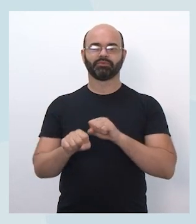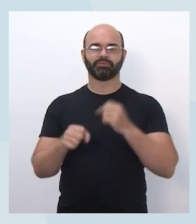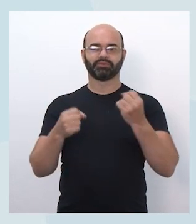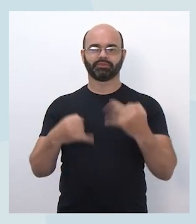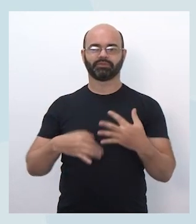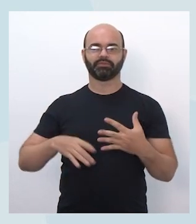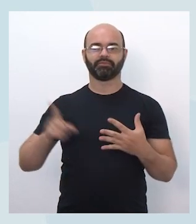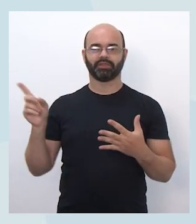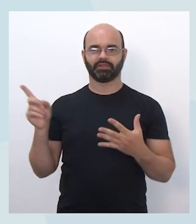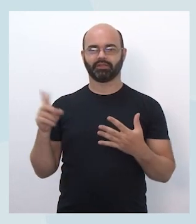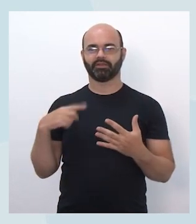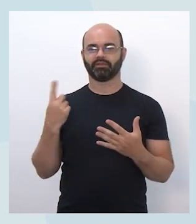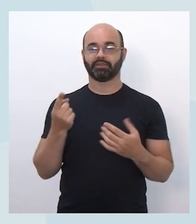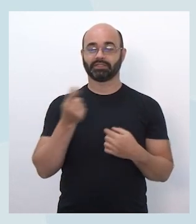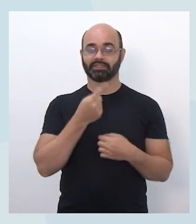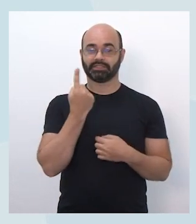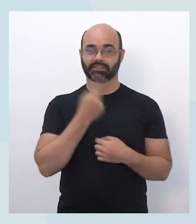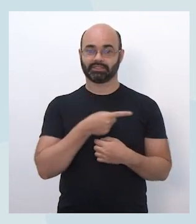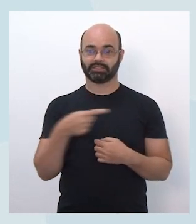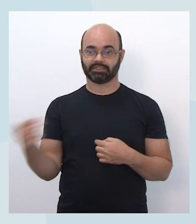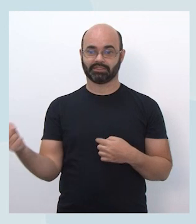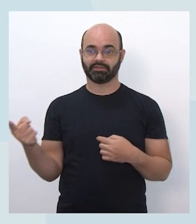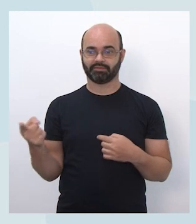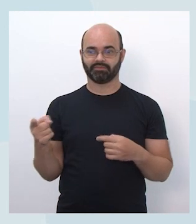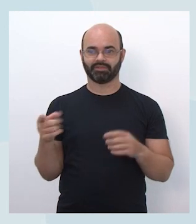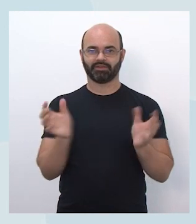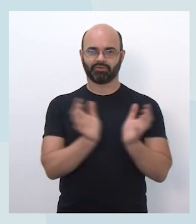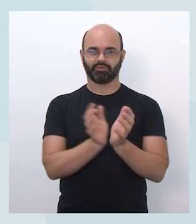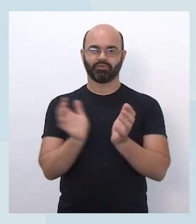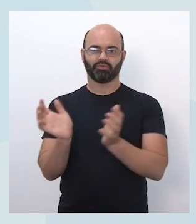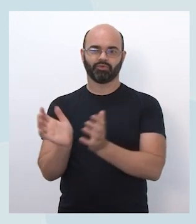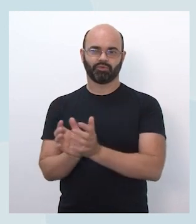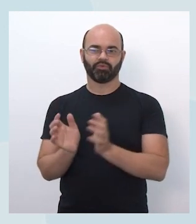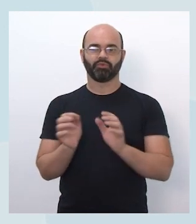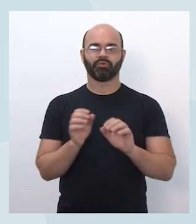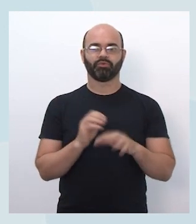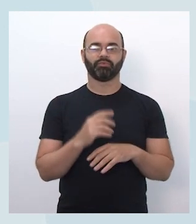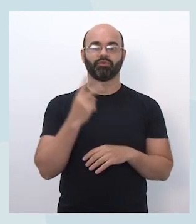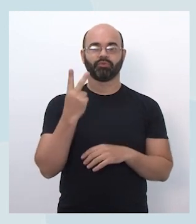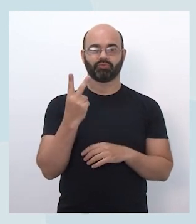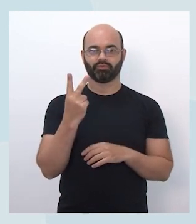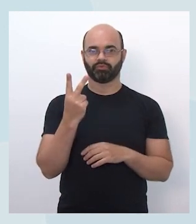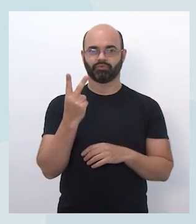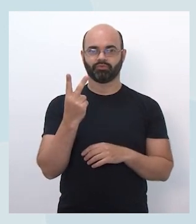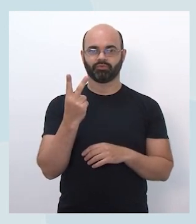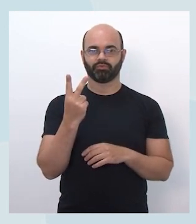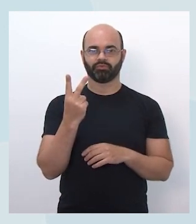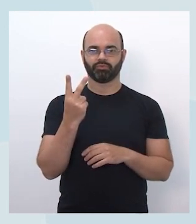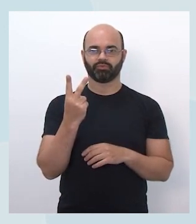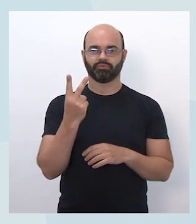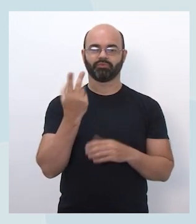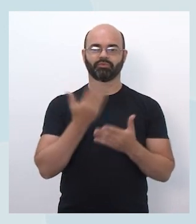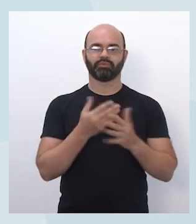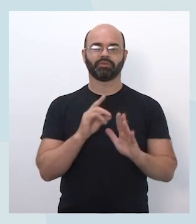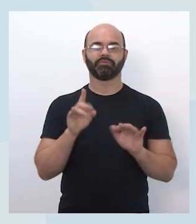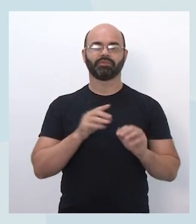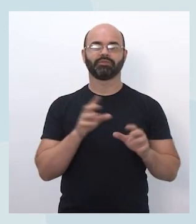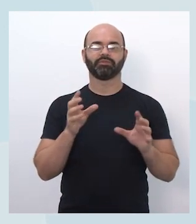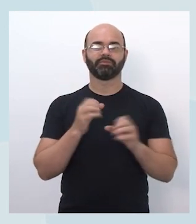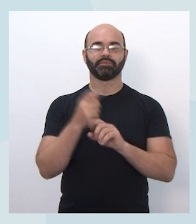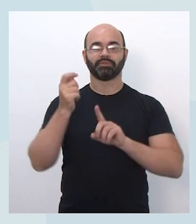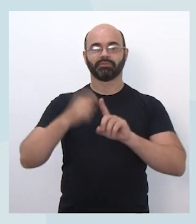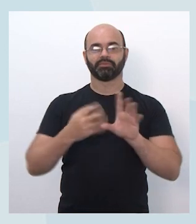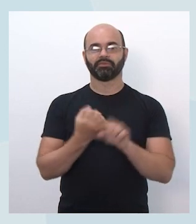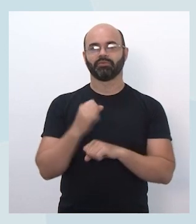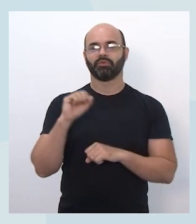então, vão ser duas aulas por semana para a orientação de cada grupo, o que no final do mês dá oito aulas por semana de orientação mais duas aulas de